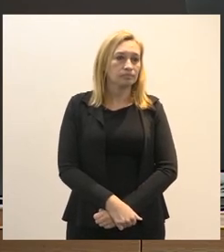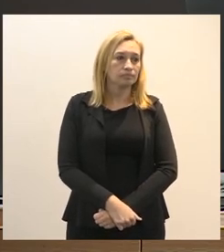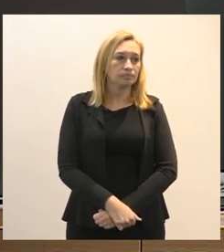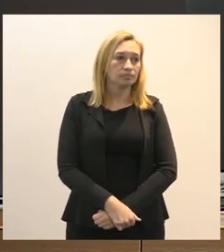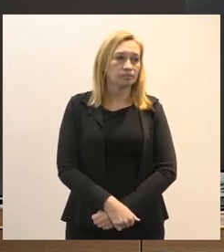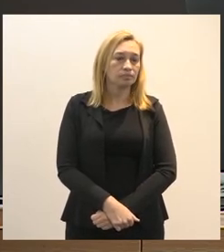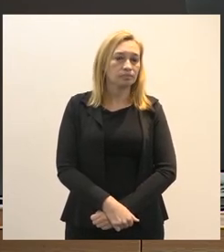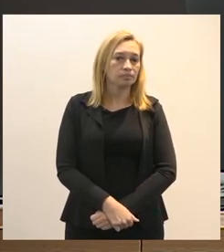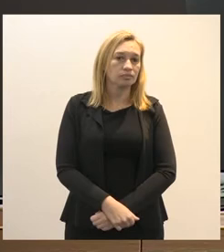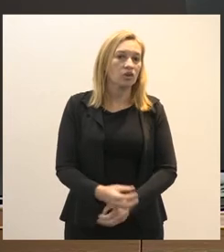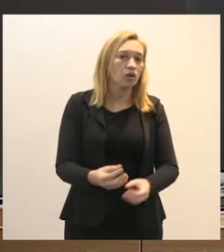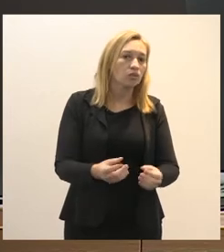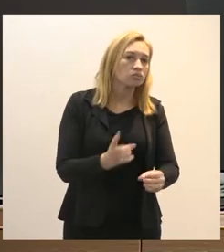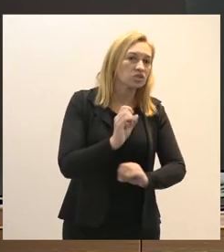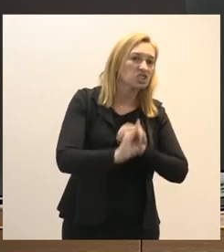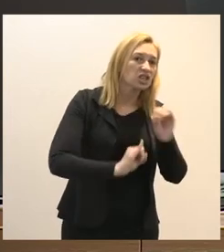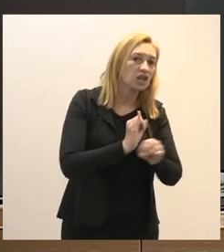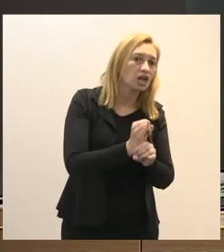caiu Ciderley